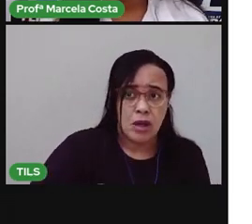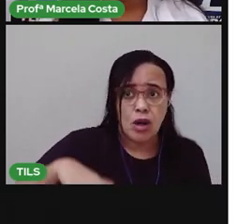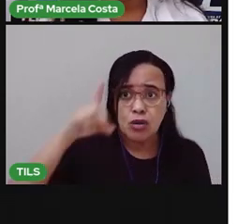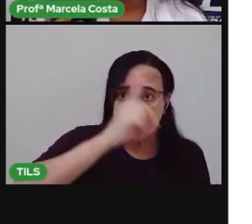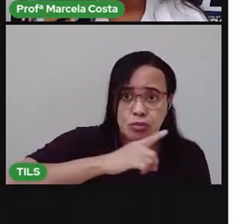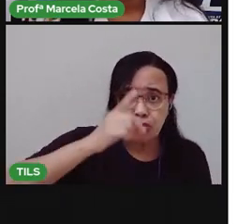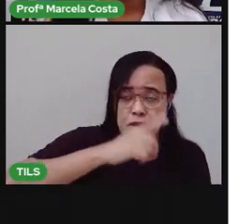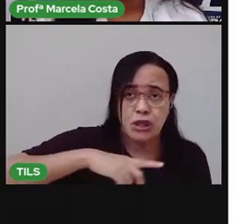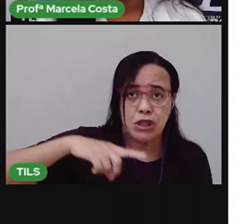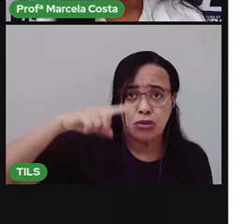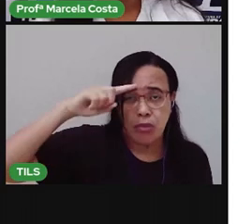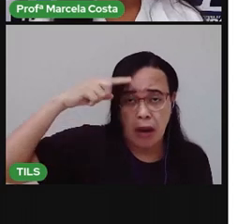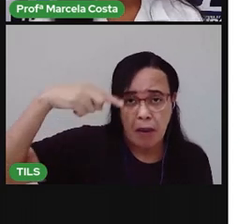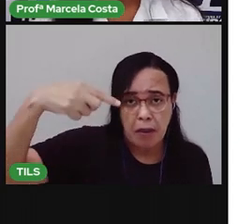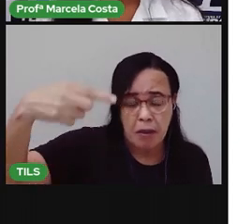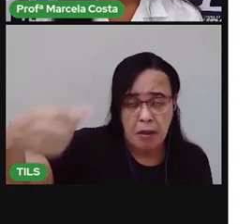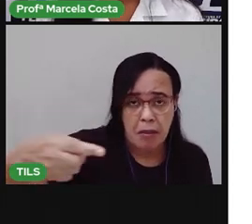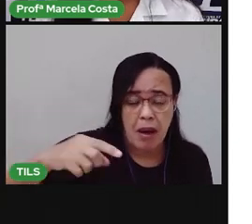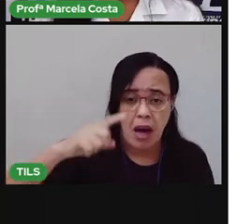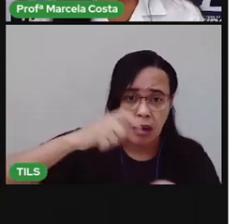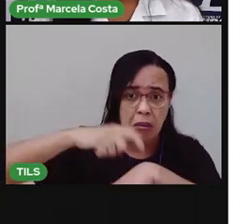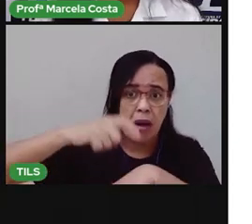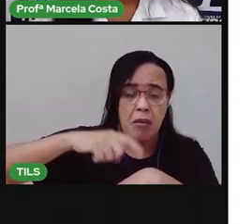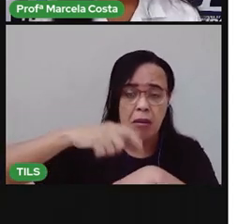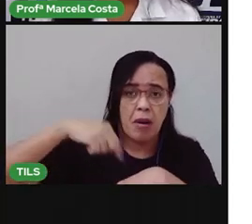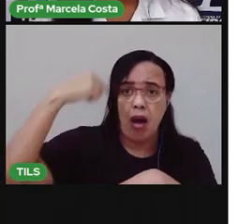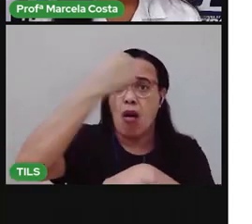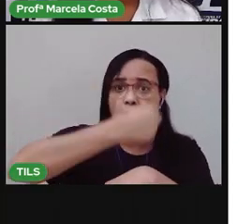escola. Não podia brincar com seus colegas.